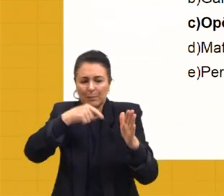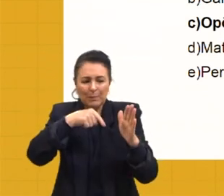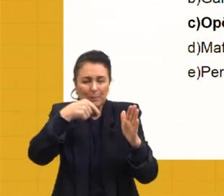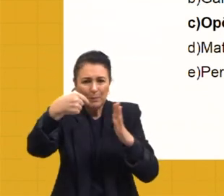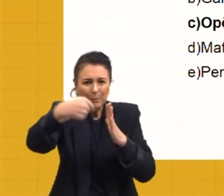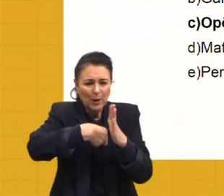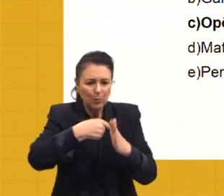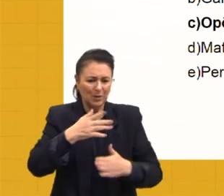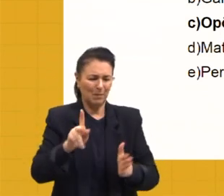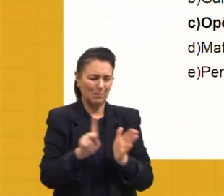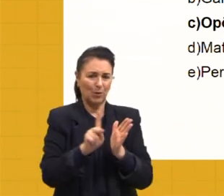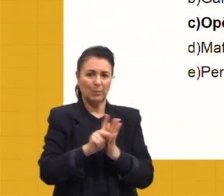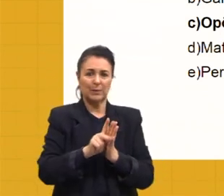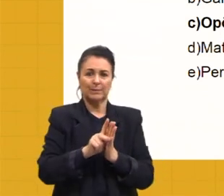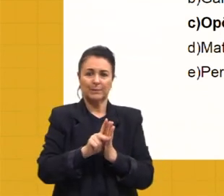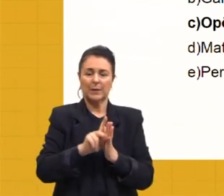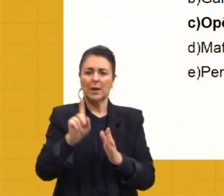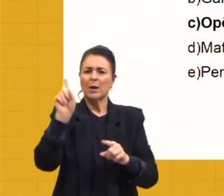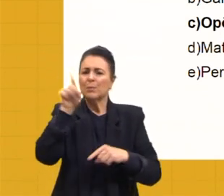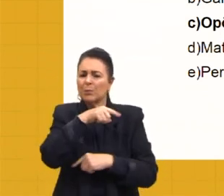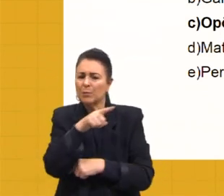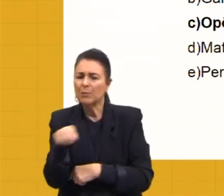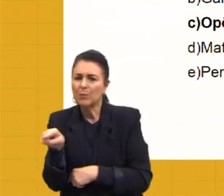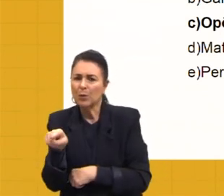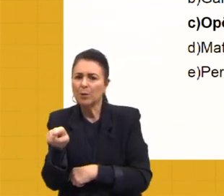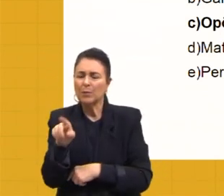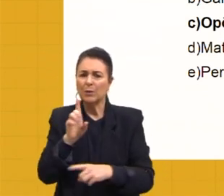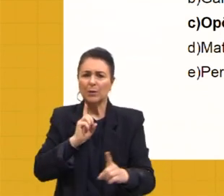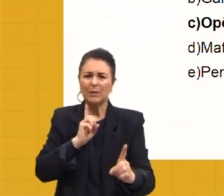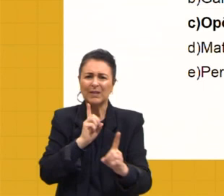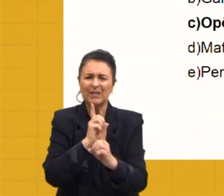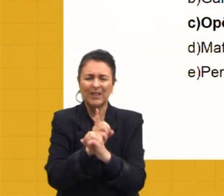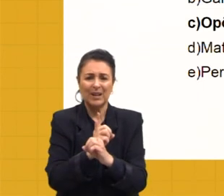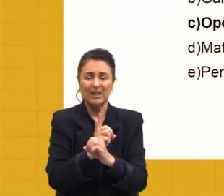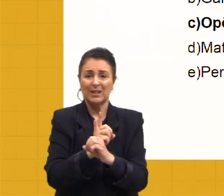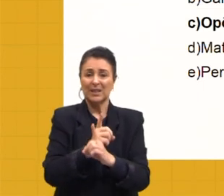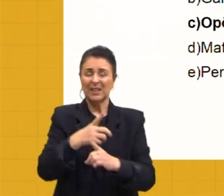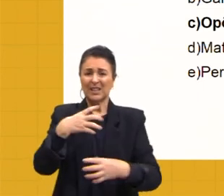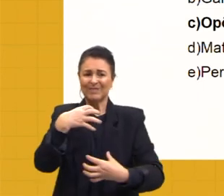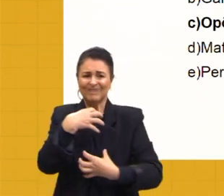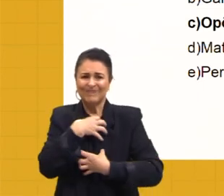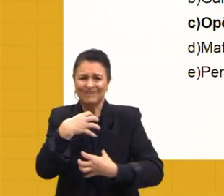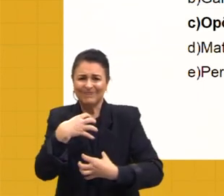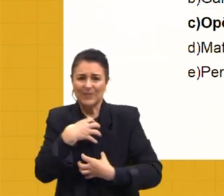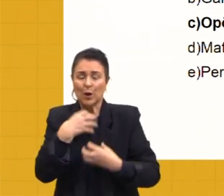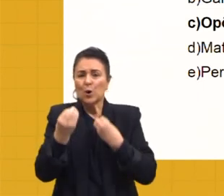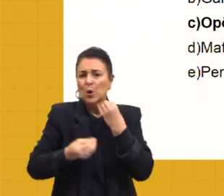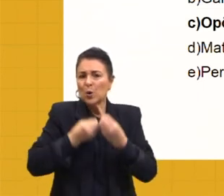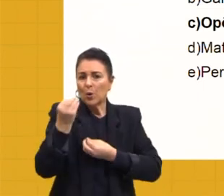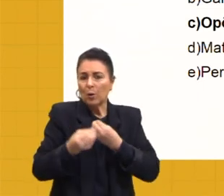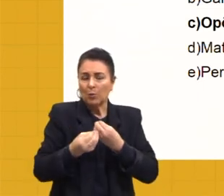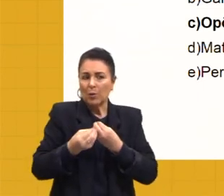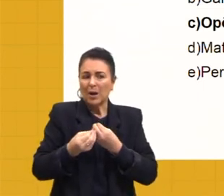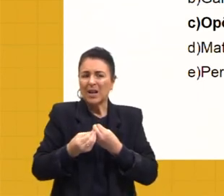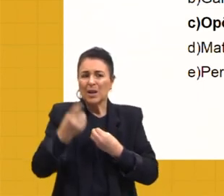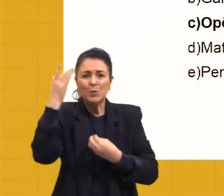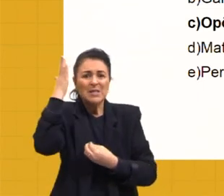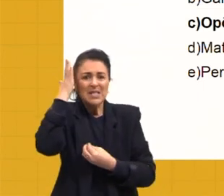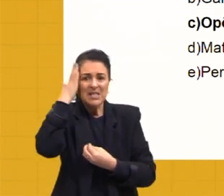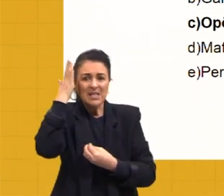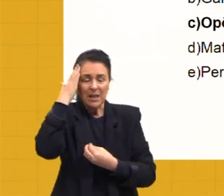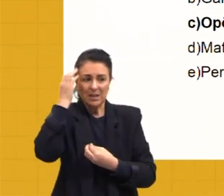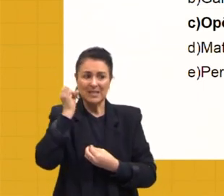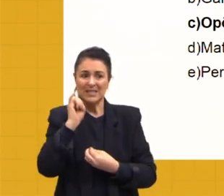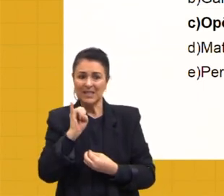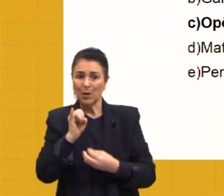mesma, não é proibido e contrário ao dever livrar-se de apuros desta maneira? Admitindo que se decidir